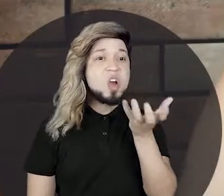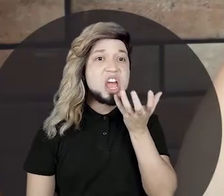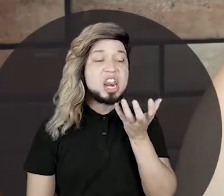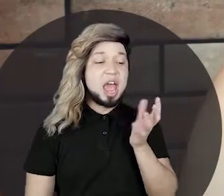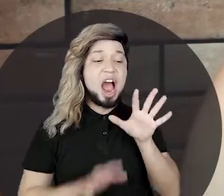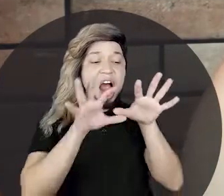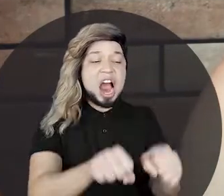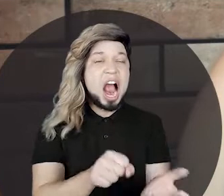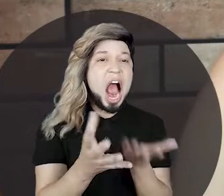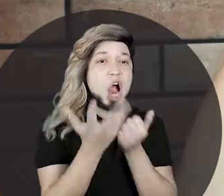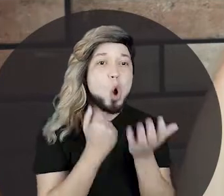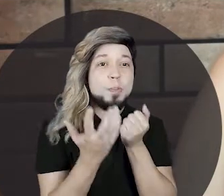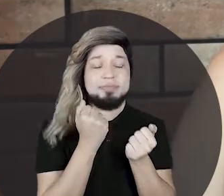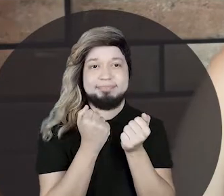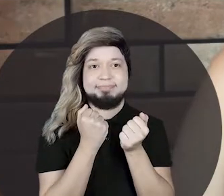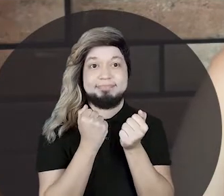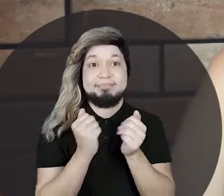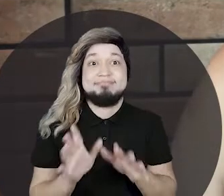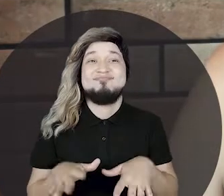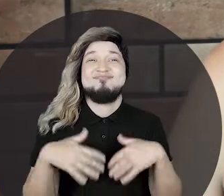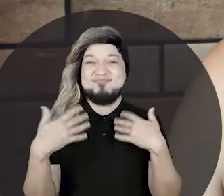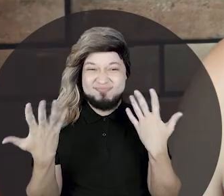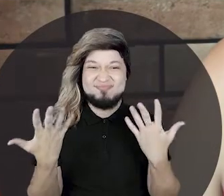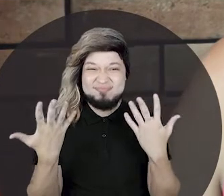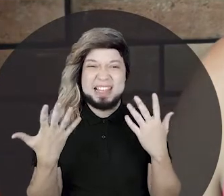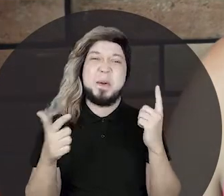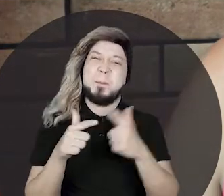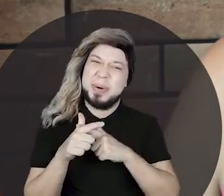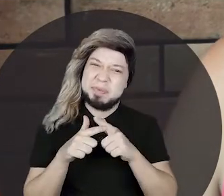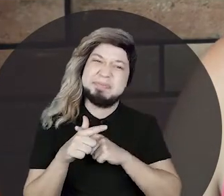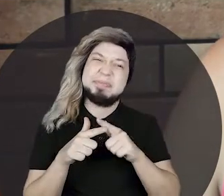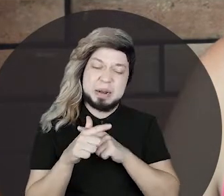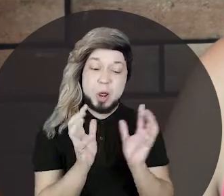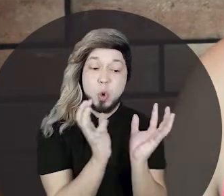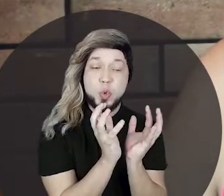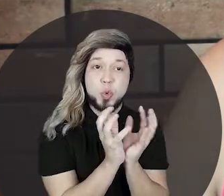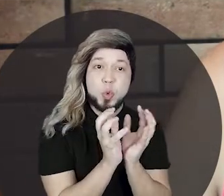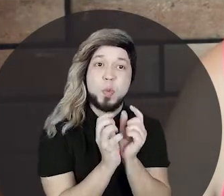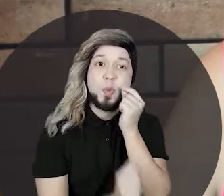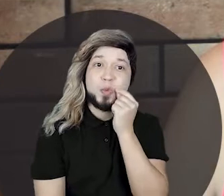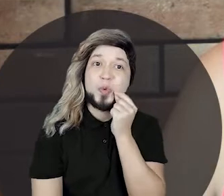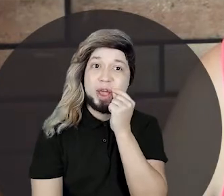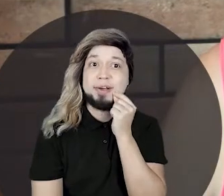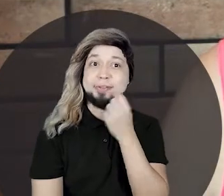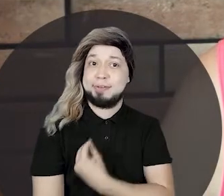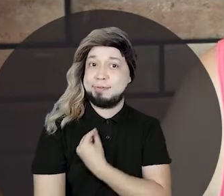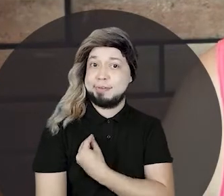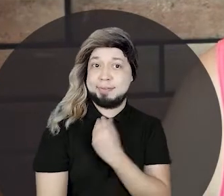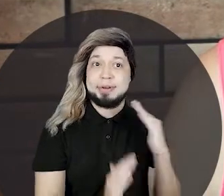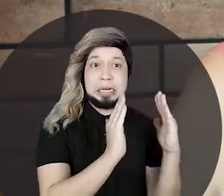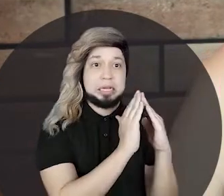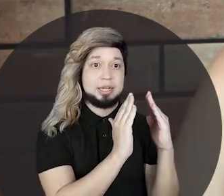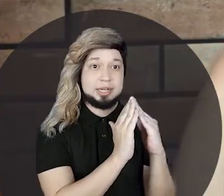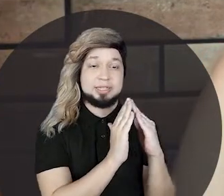queria ir logo com o rato. E aí foi um problema pros ratos daquela casa, né